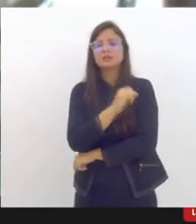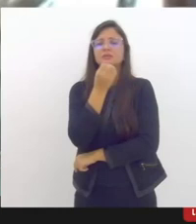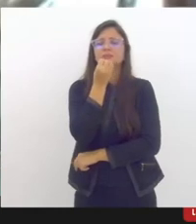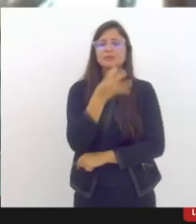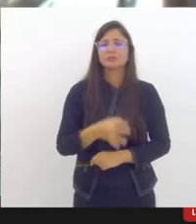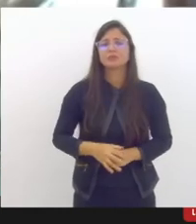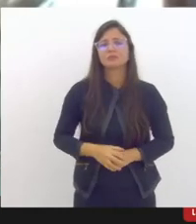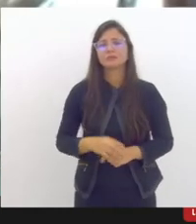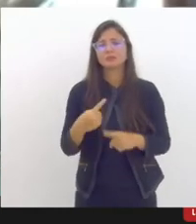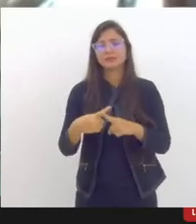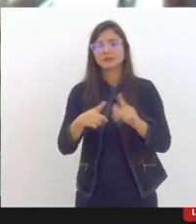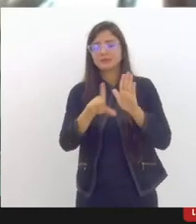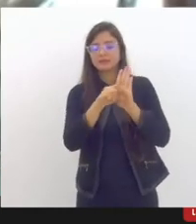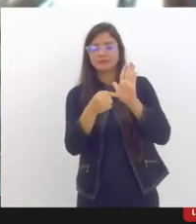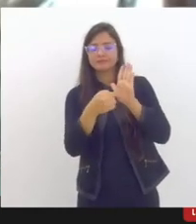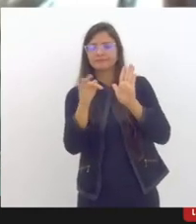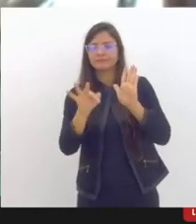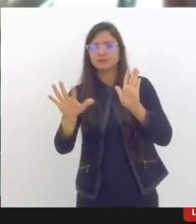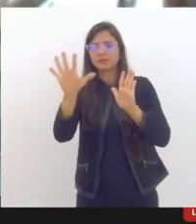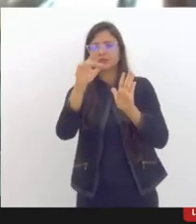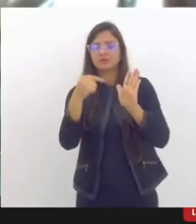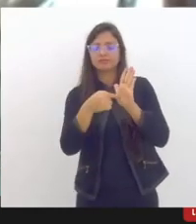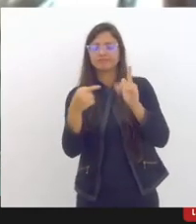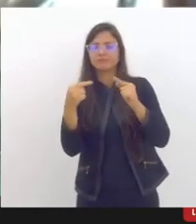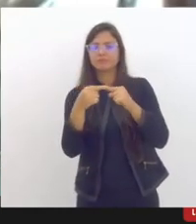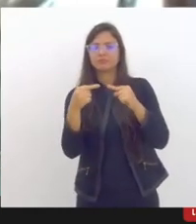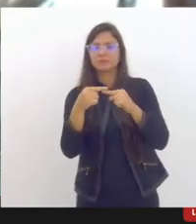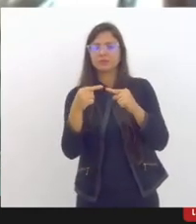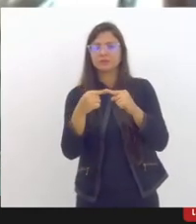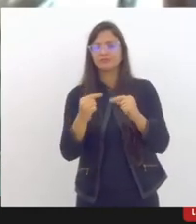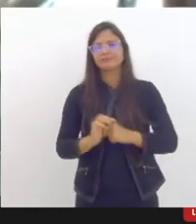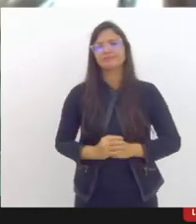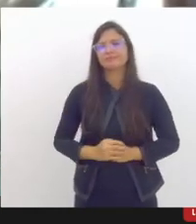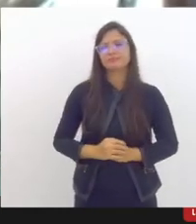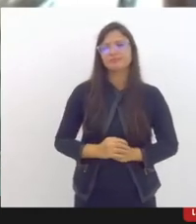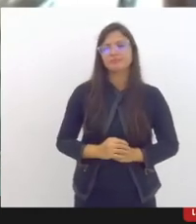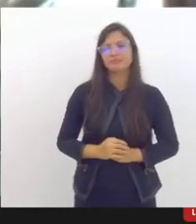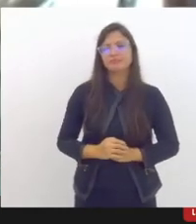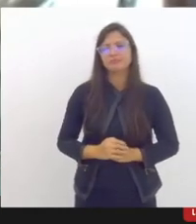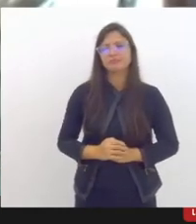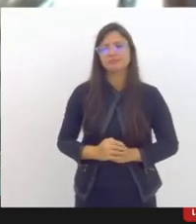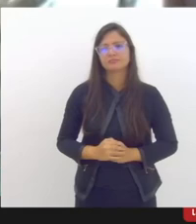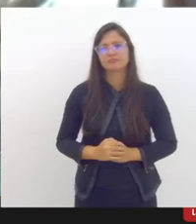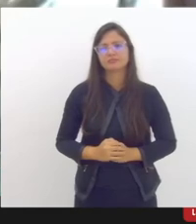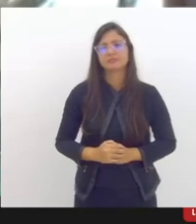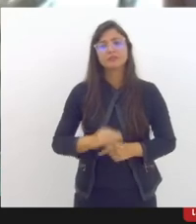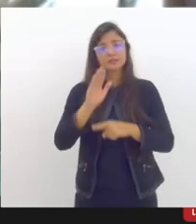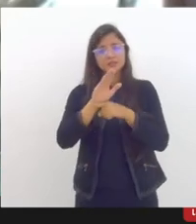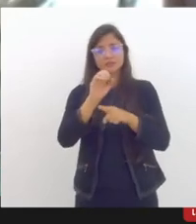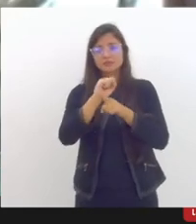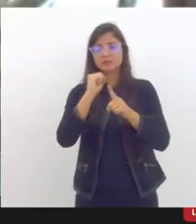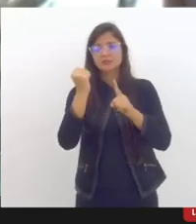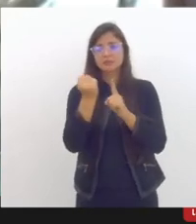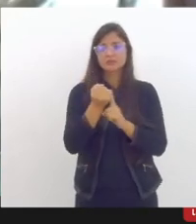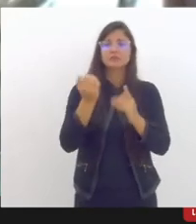legislação federal isso significa aprofundar e qualificar a inserção das assistentes sociais e psicólogas e psicólogos